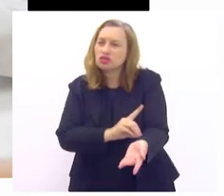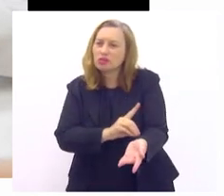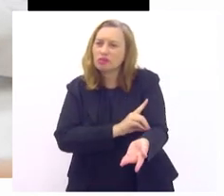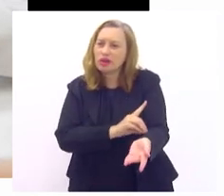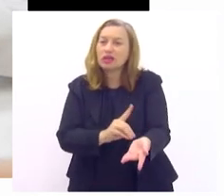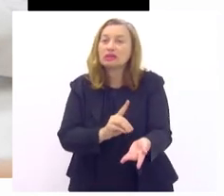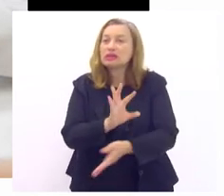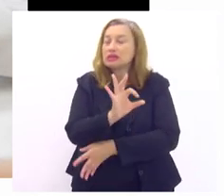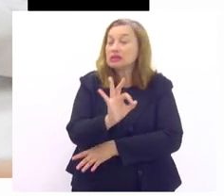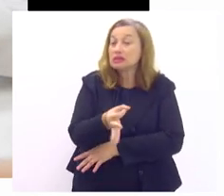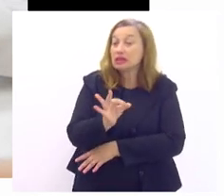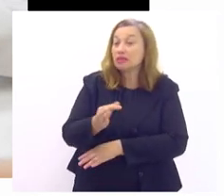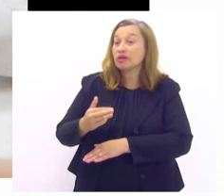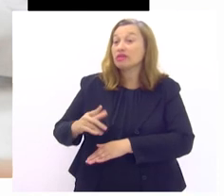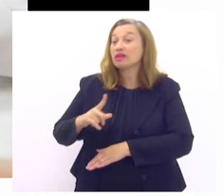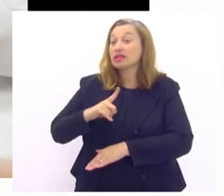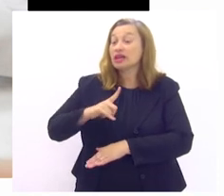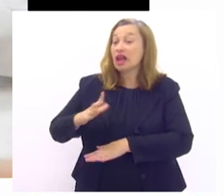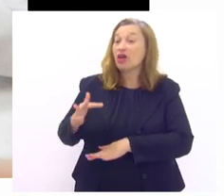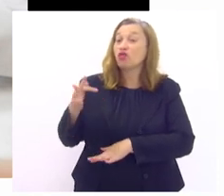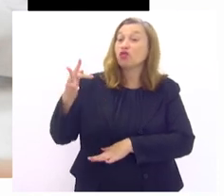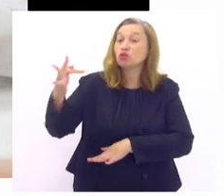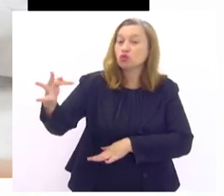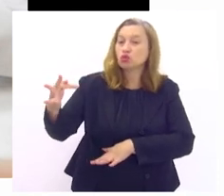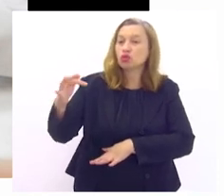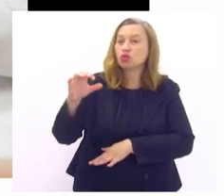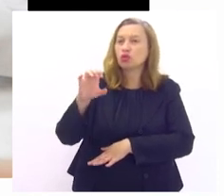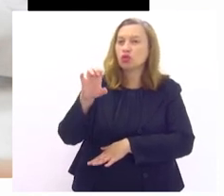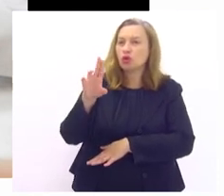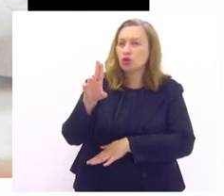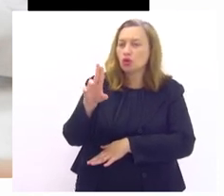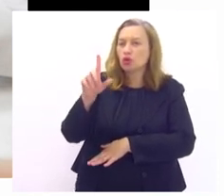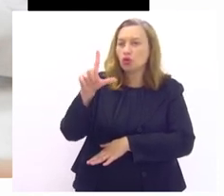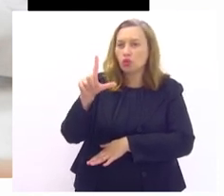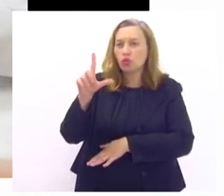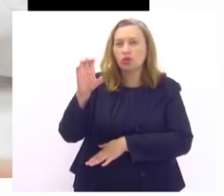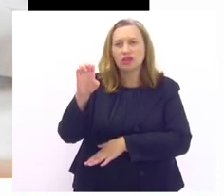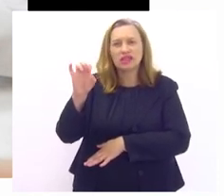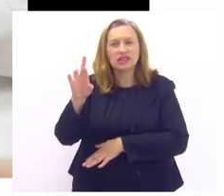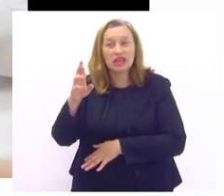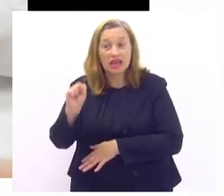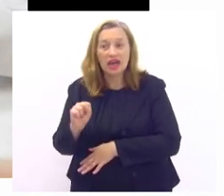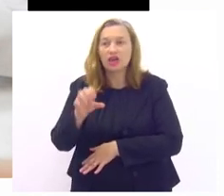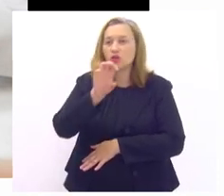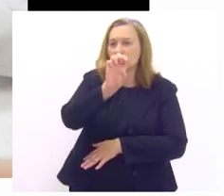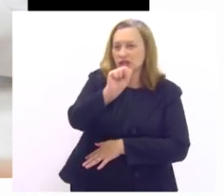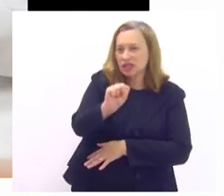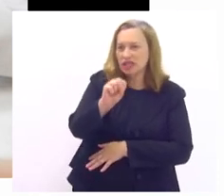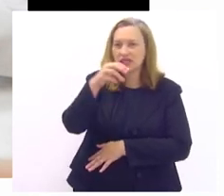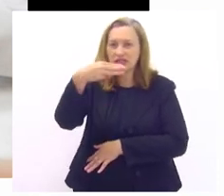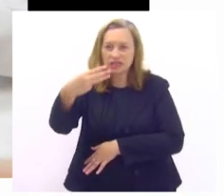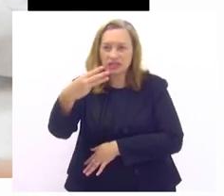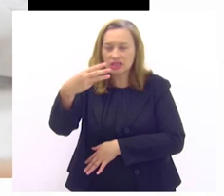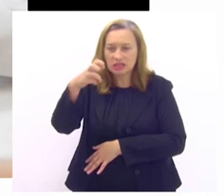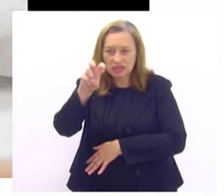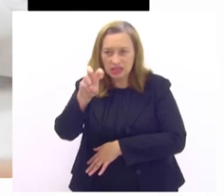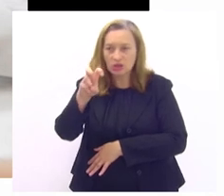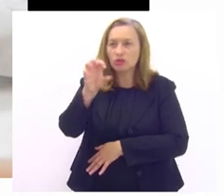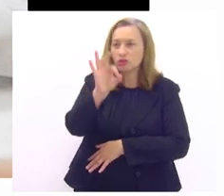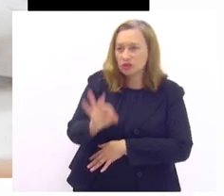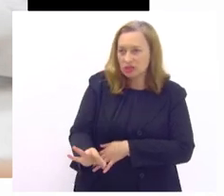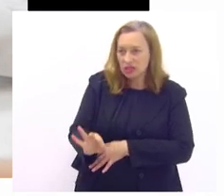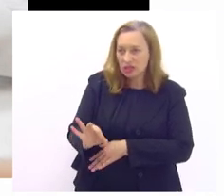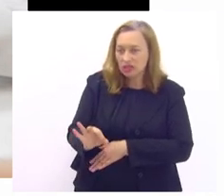provavelmente vão desenvolver algum tipo de úlcera e 85% dessas dessas